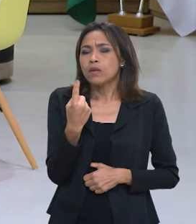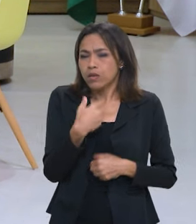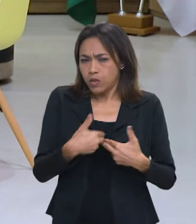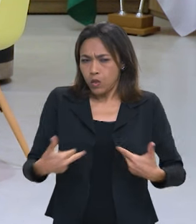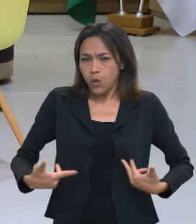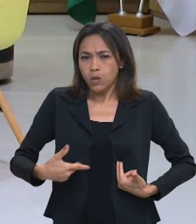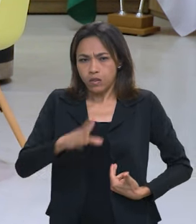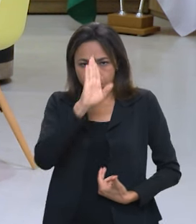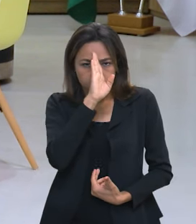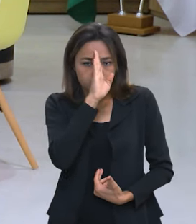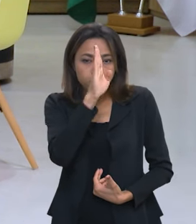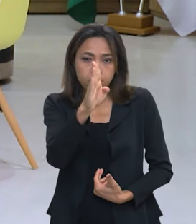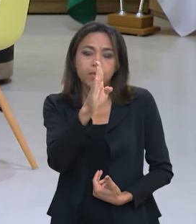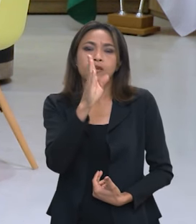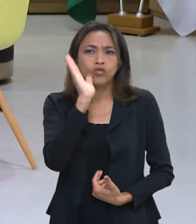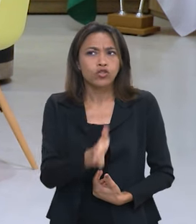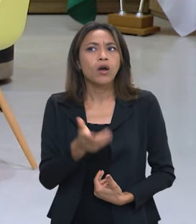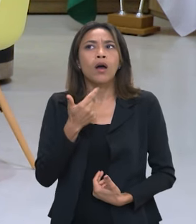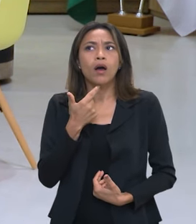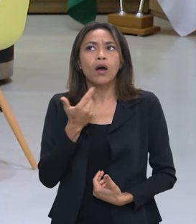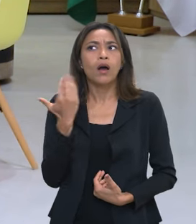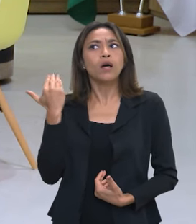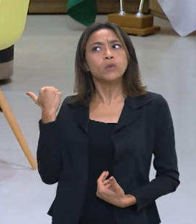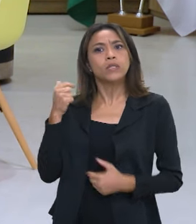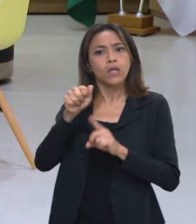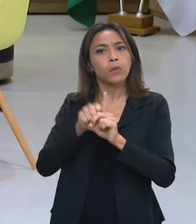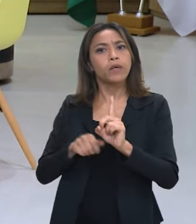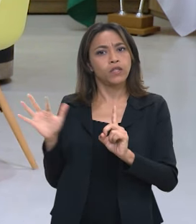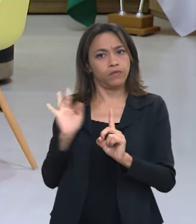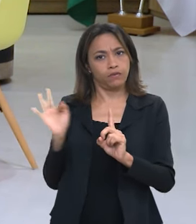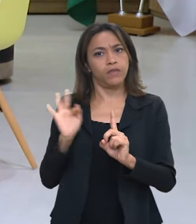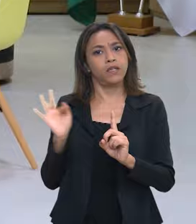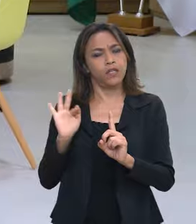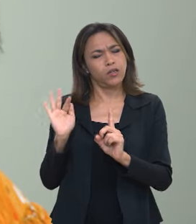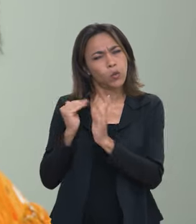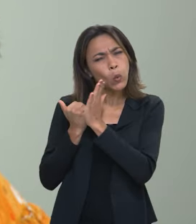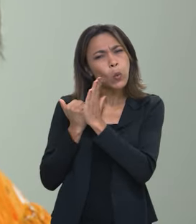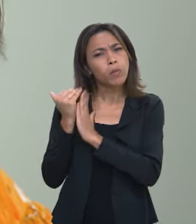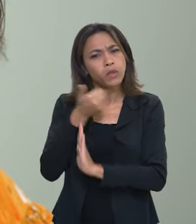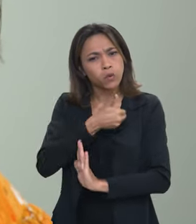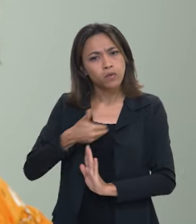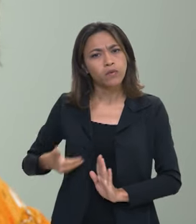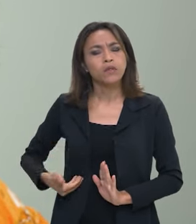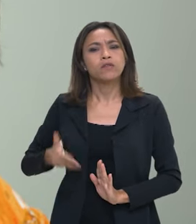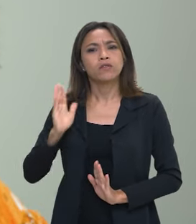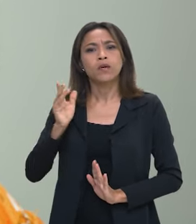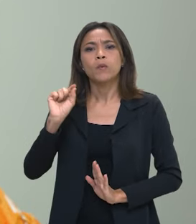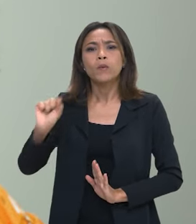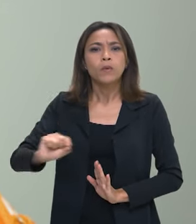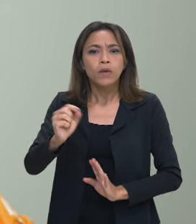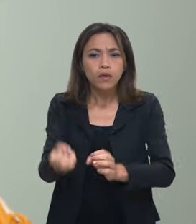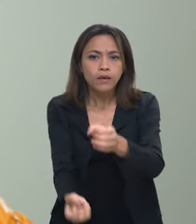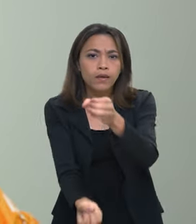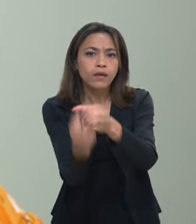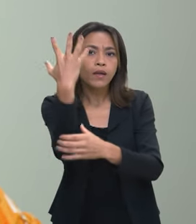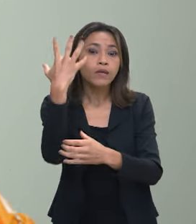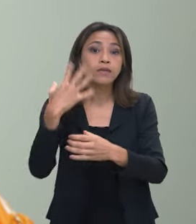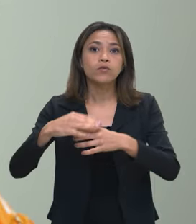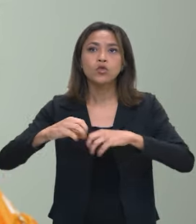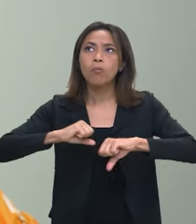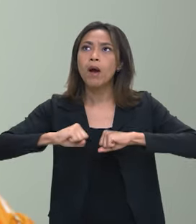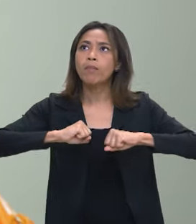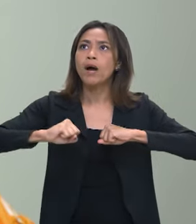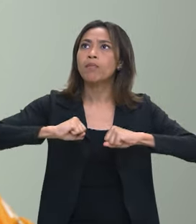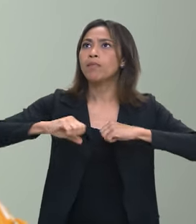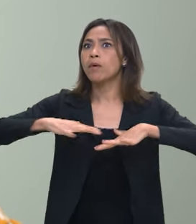prioridades, e já anunciada em fevereiro, bem no início do governo, foi a criação de um